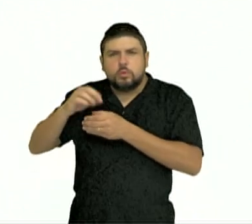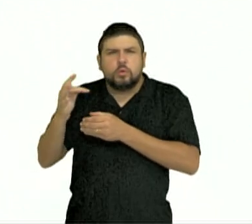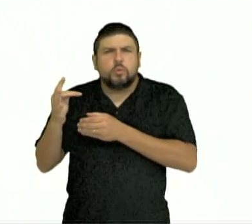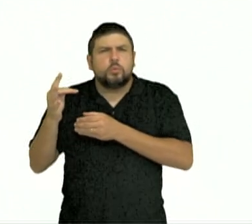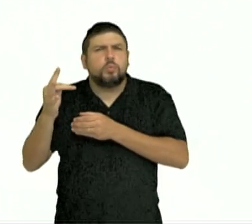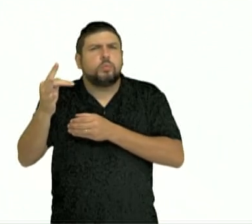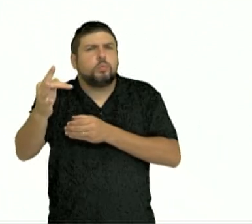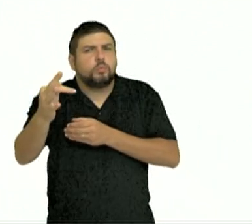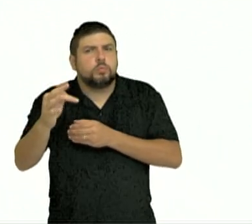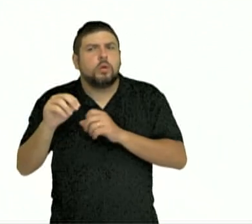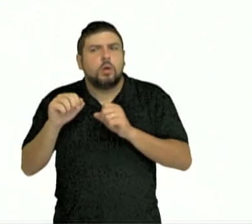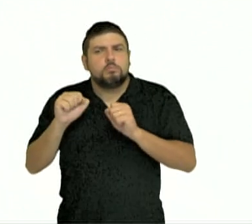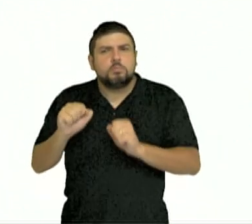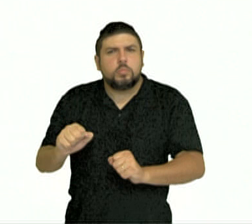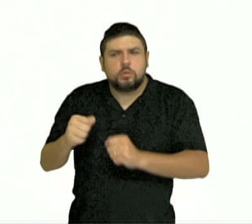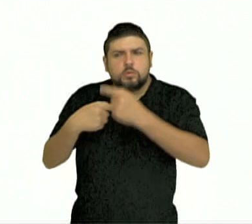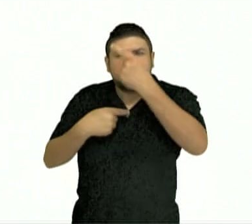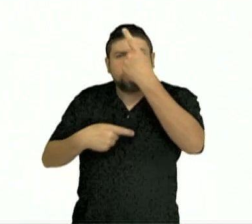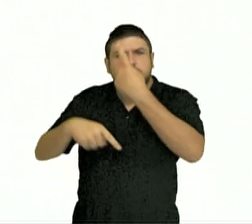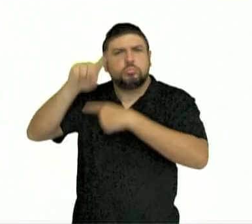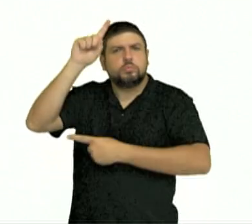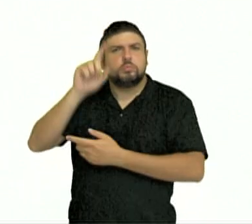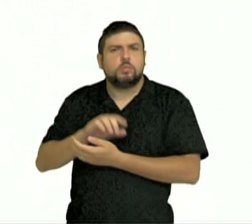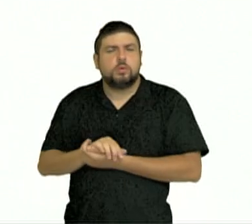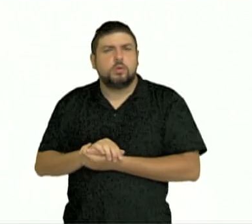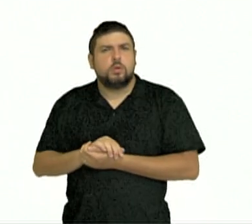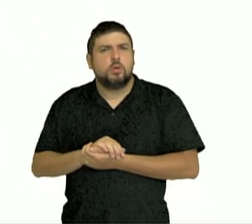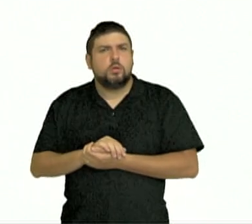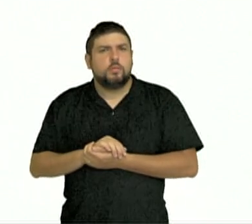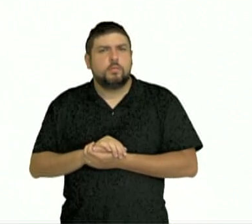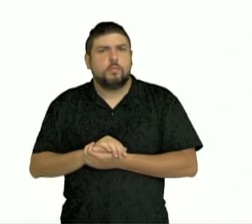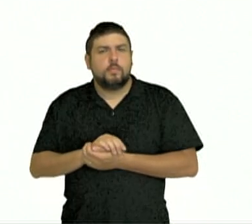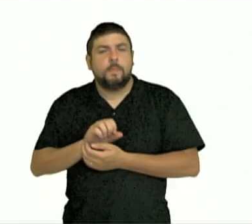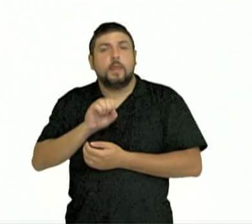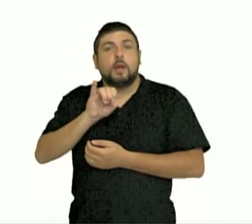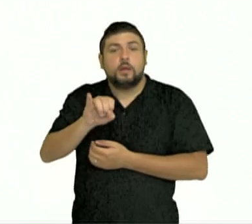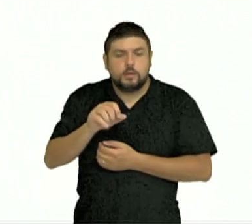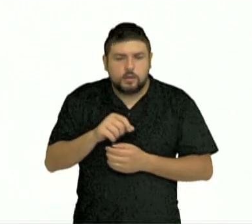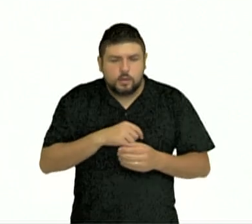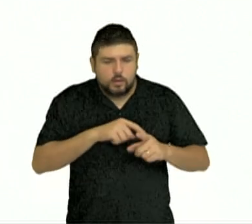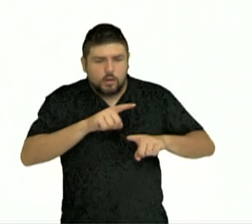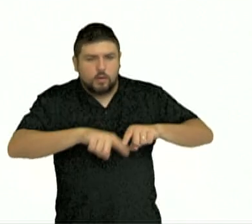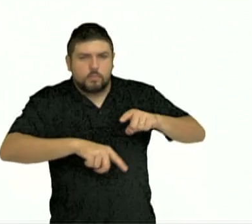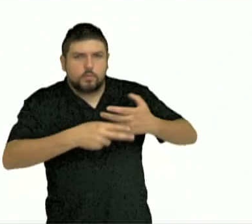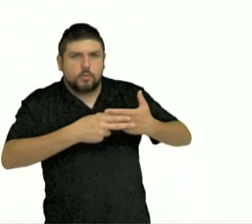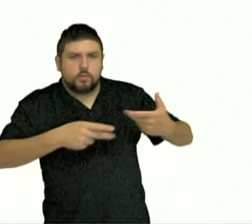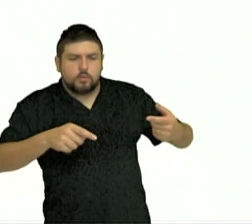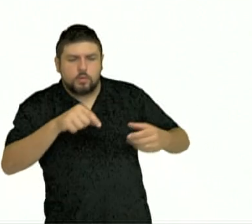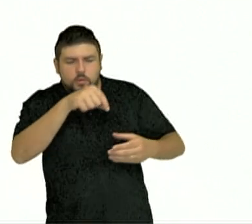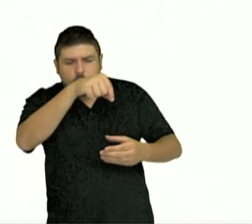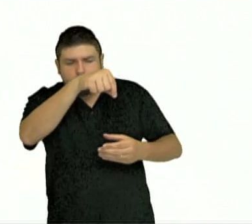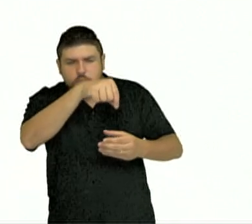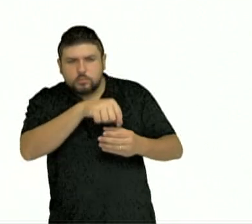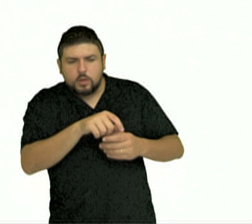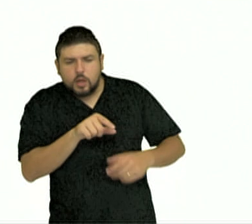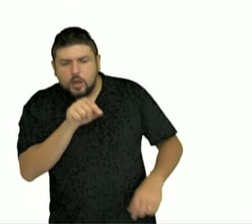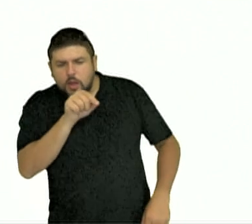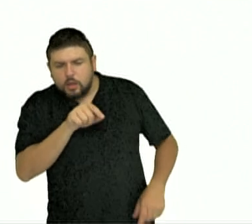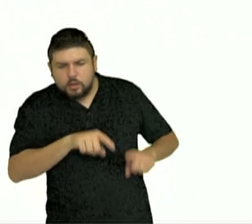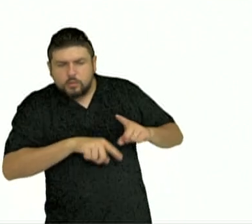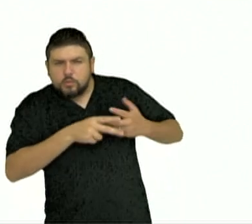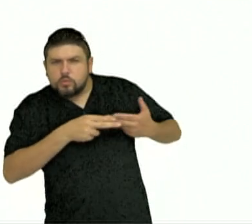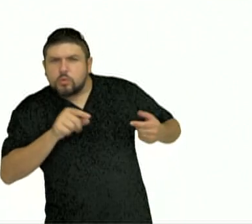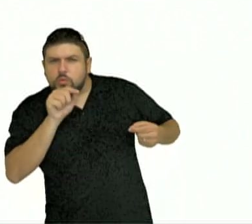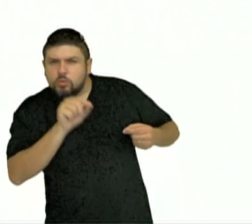observamos os objetos enquanto o seu vir a ser, significa que ele tem uma potencialidade. E olha